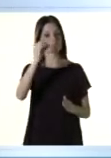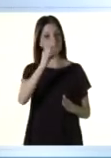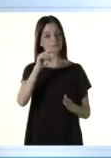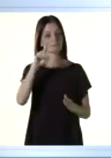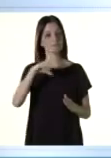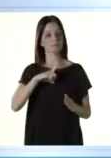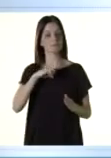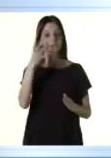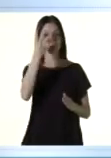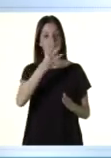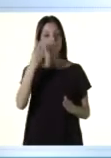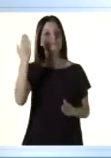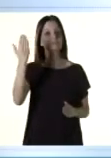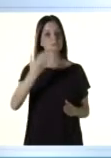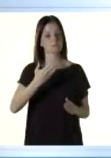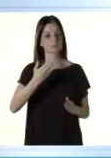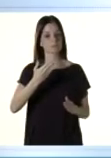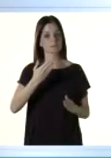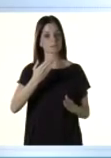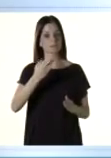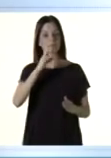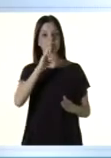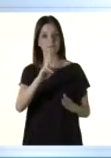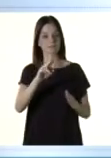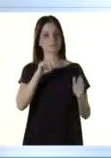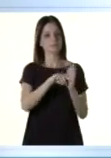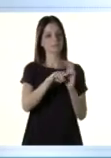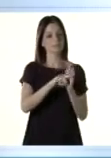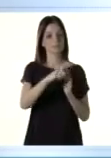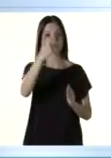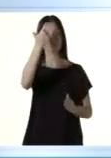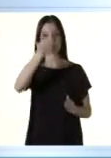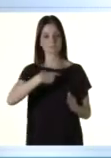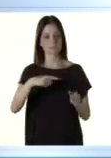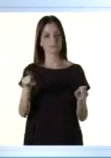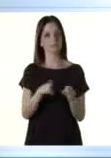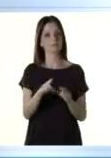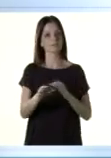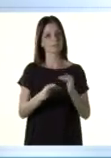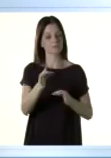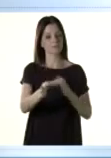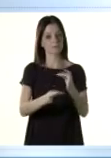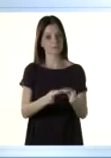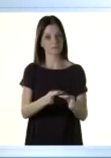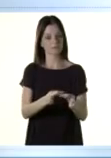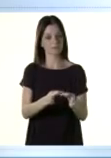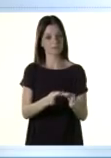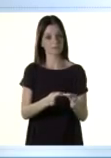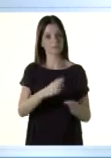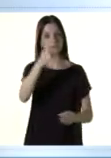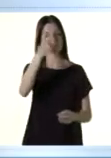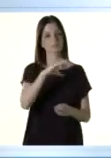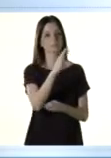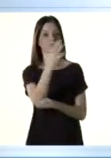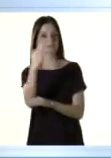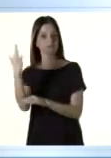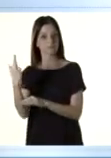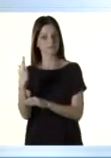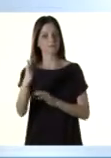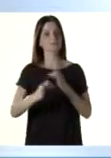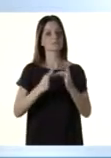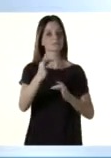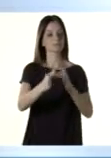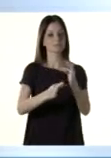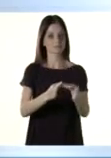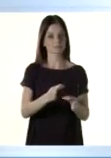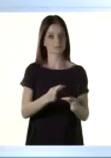de outubro, você tem quatro horas e meia para responder às questões de ciências humanas e suas tecnologias, e ciências da natureza